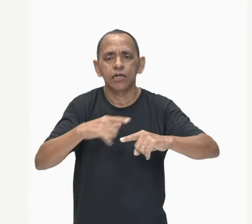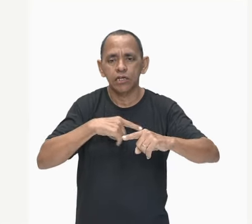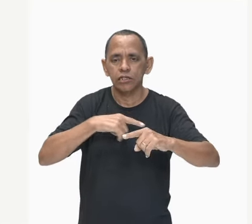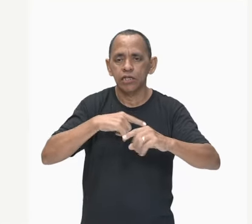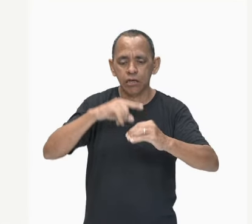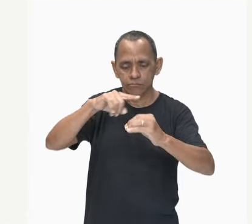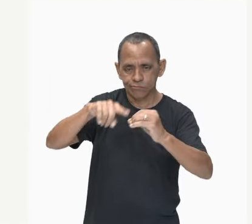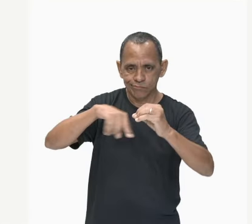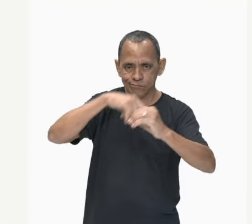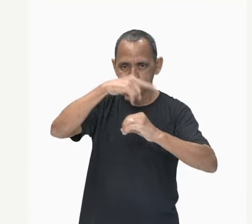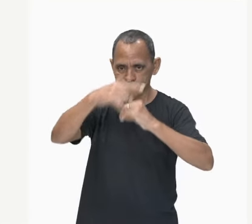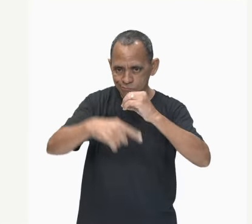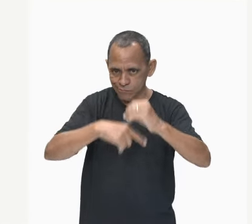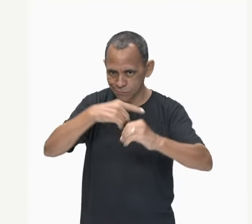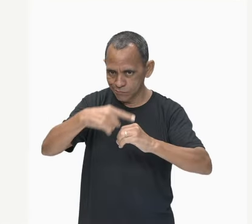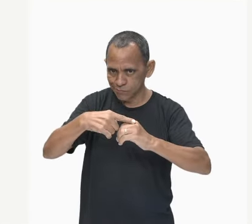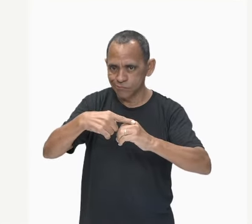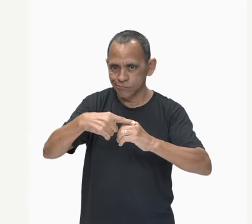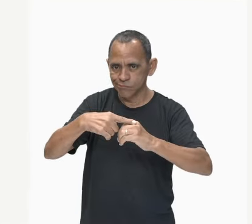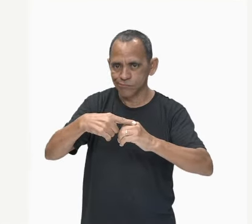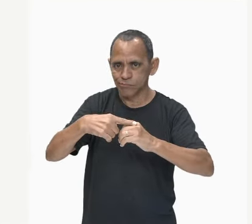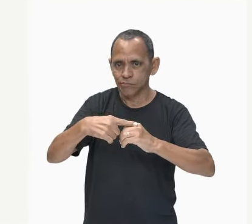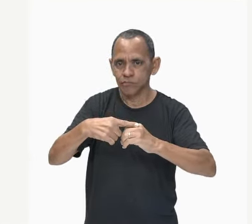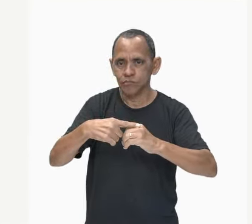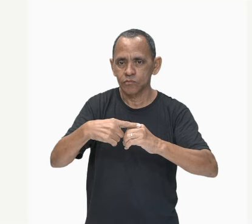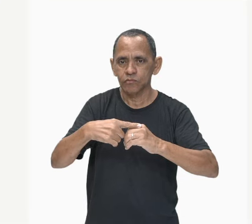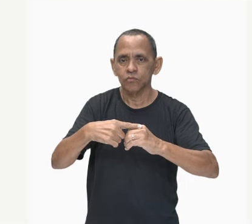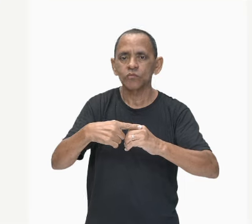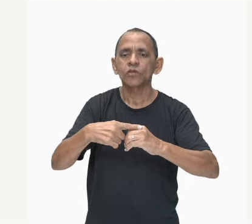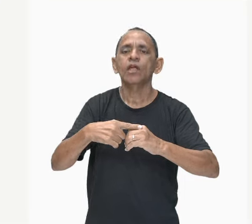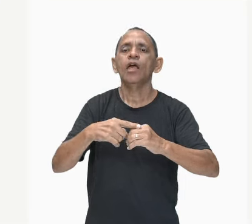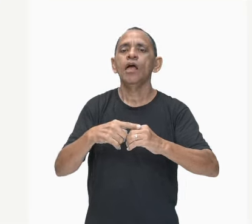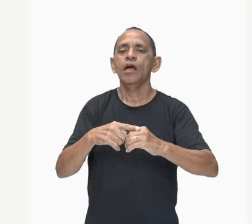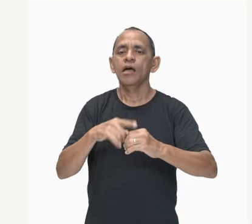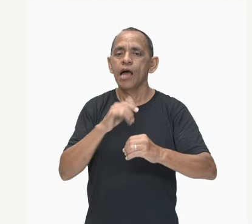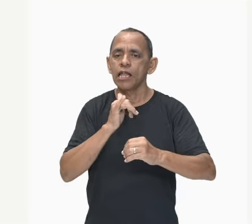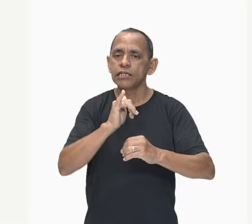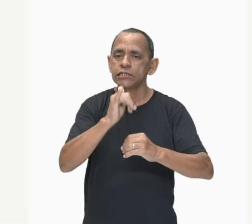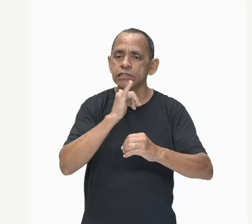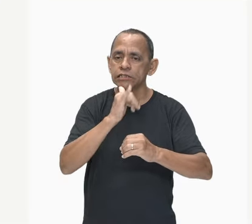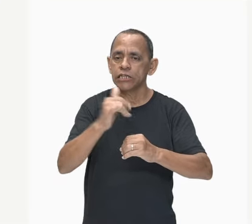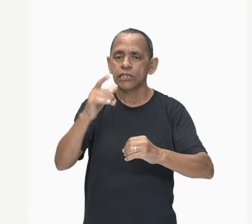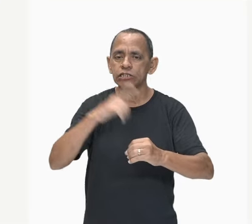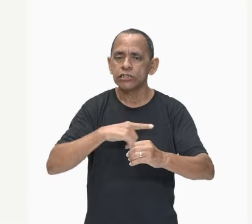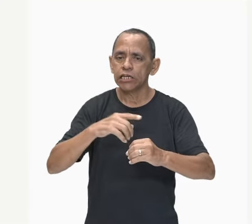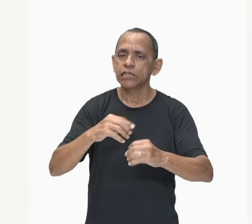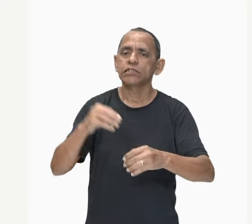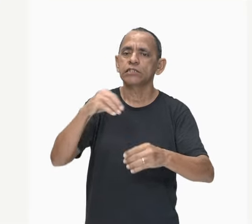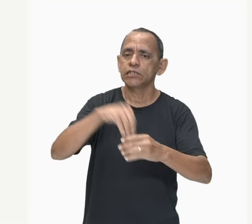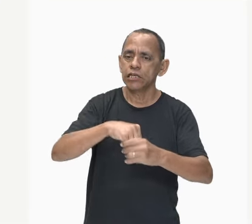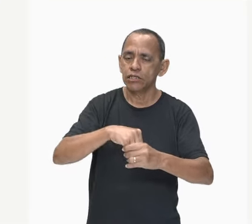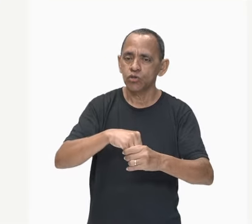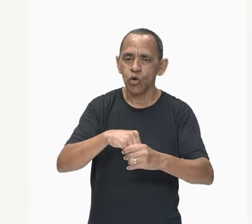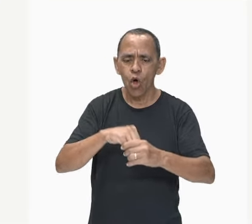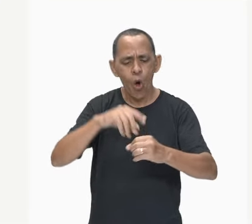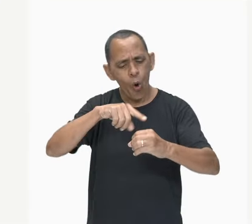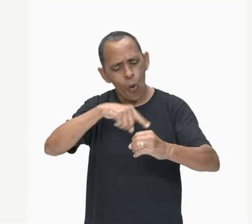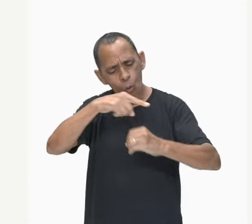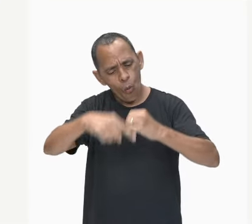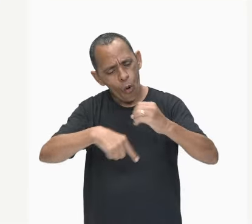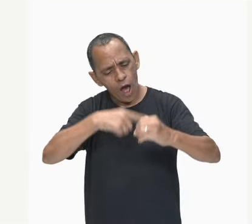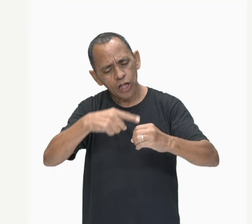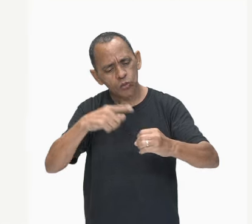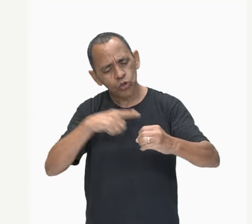átomo, quando se fala da carga elétrica, eu necessito entender que esse átomo, ele tem o